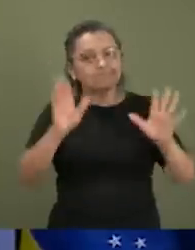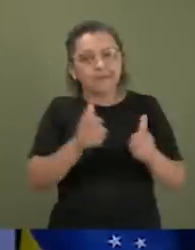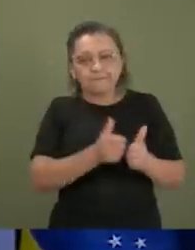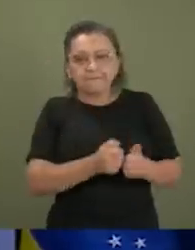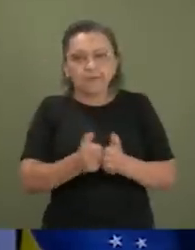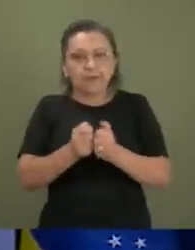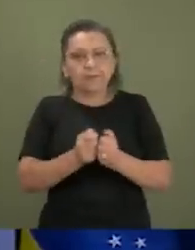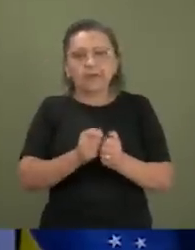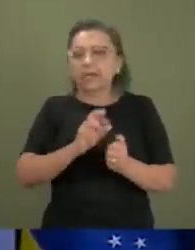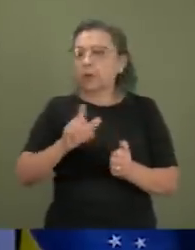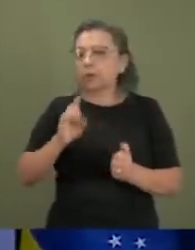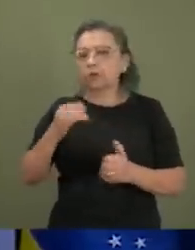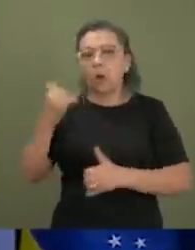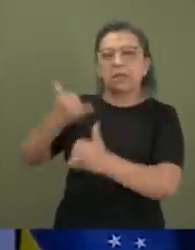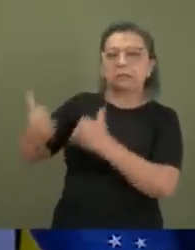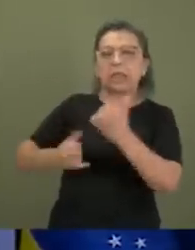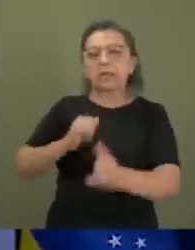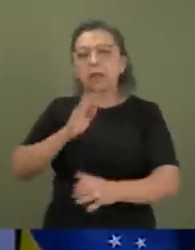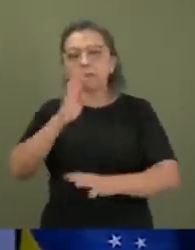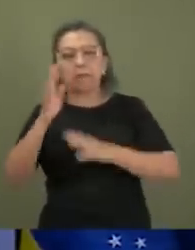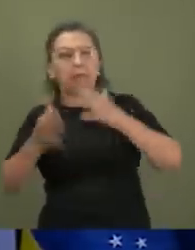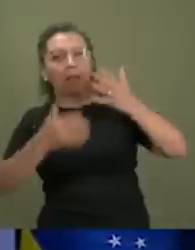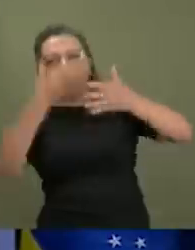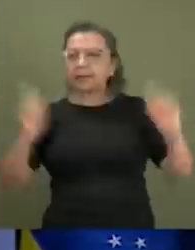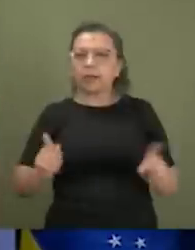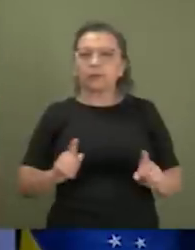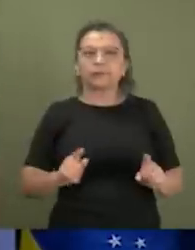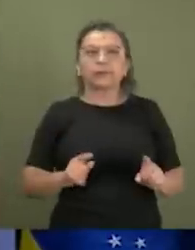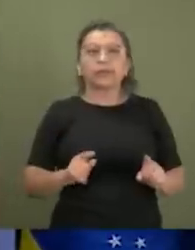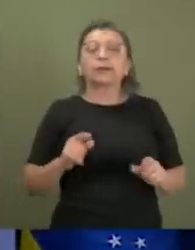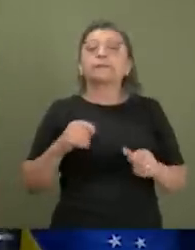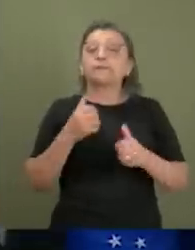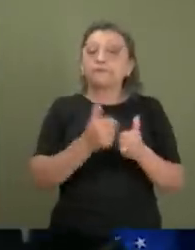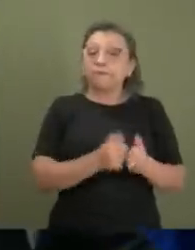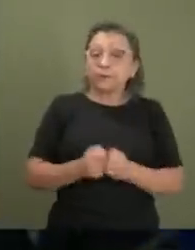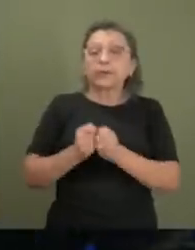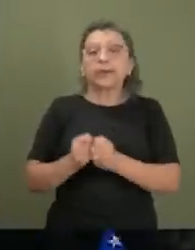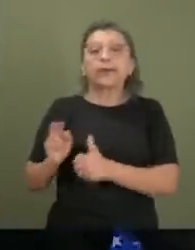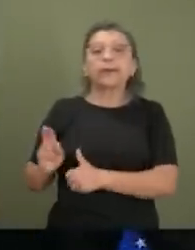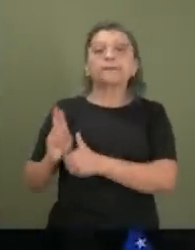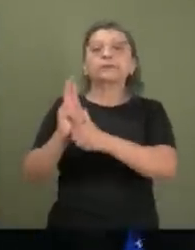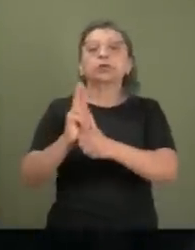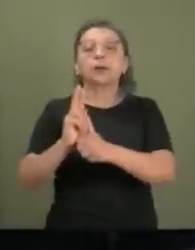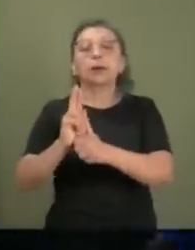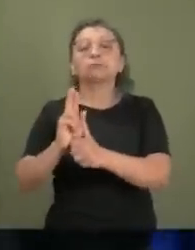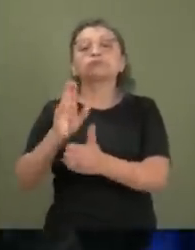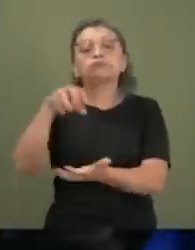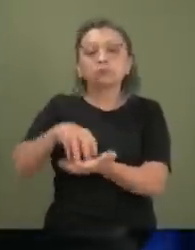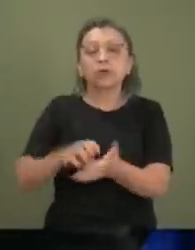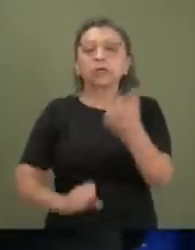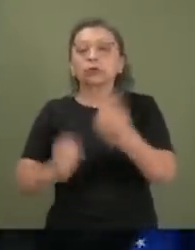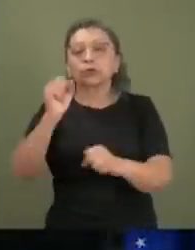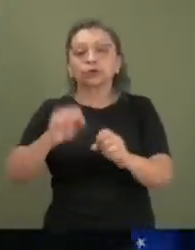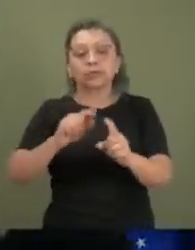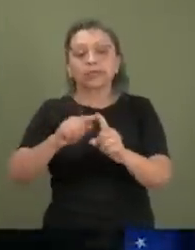entretenimento. videogame, como foi colocado, inclusive, pelo meu orador antecessor, representa hoje uma indústria que, somando cinema e